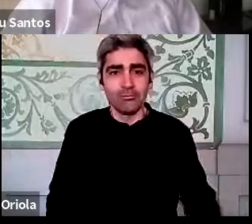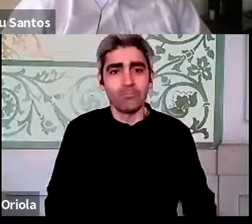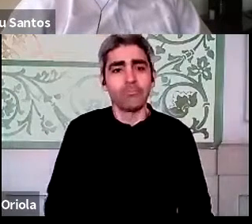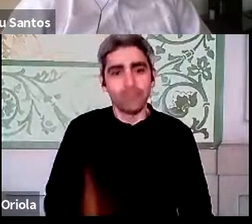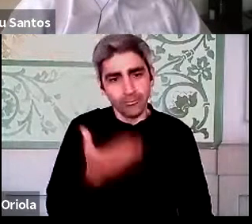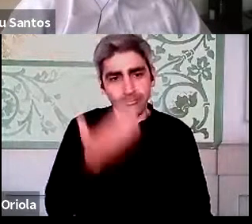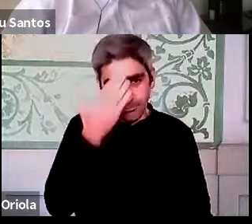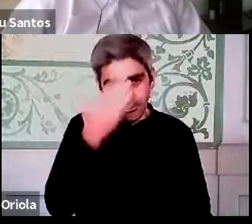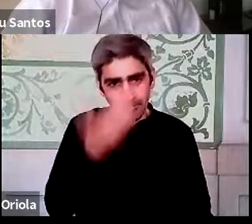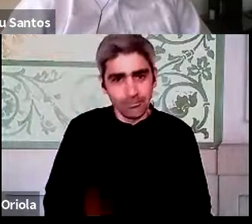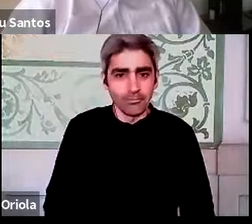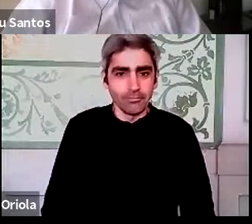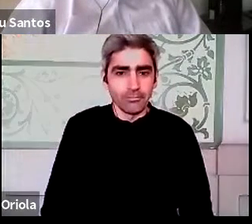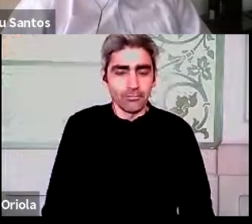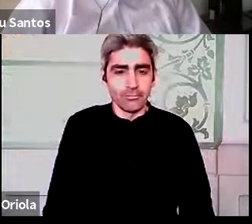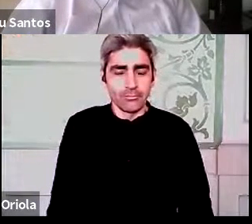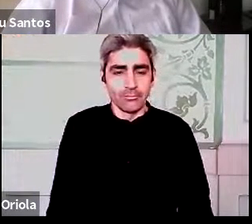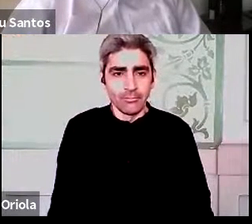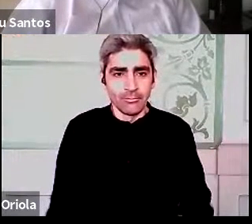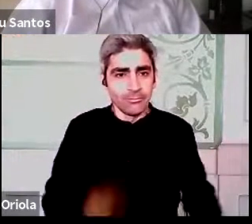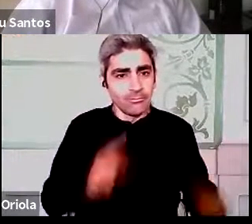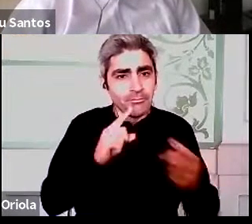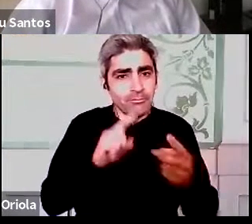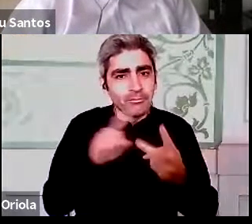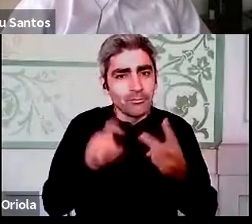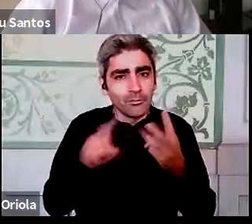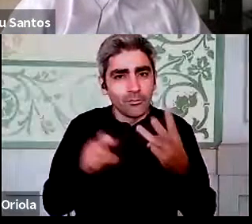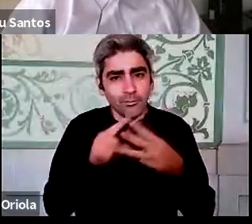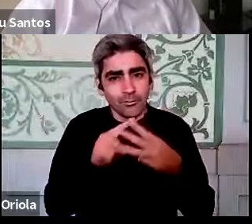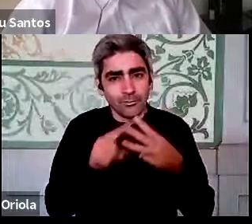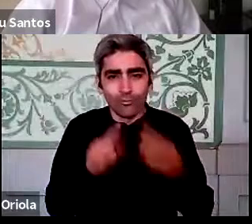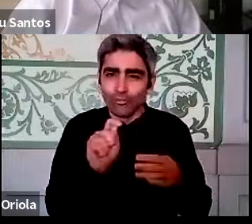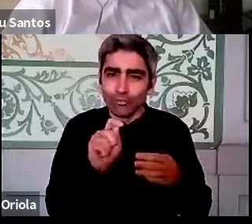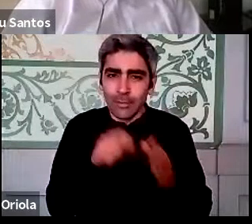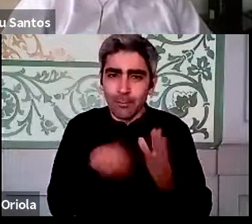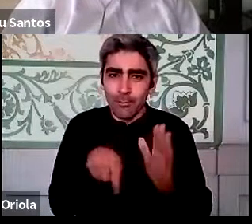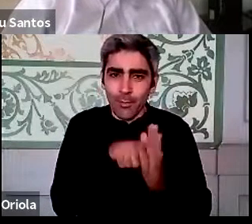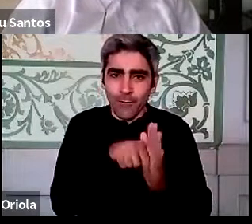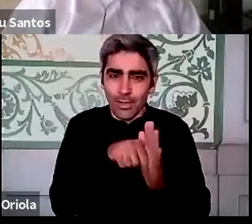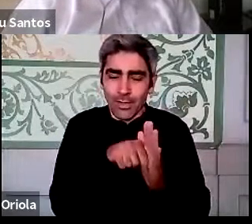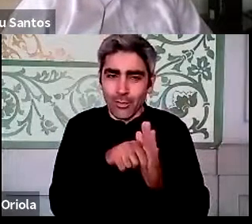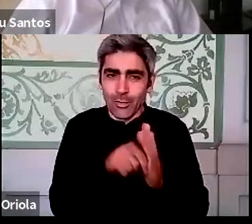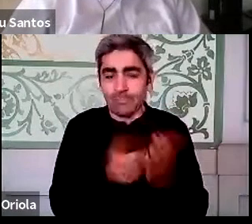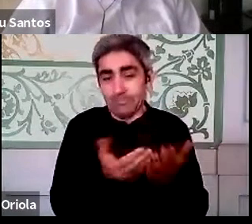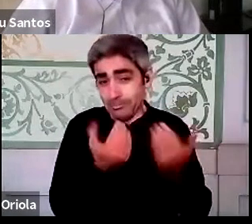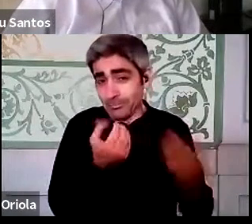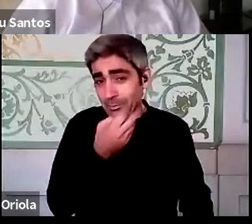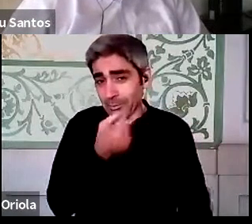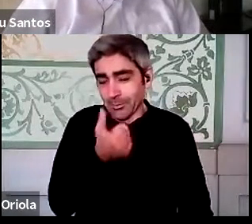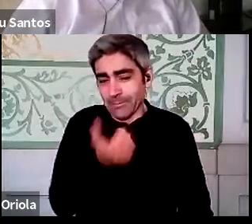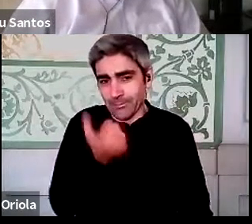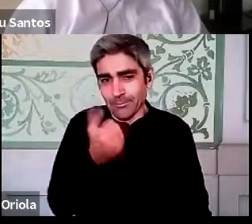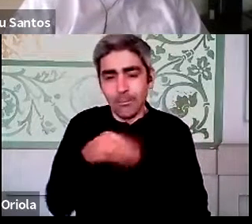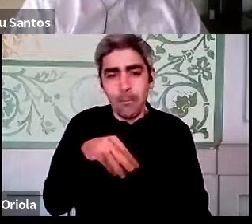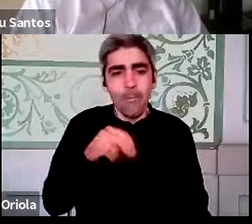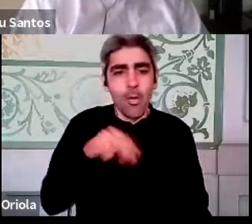favor. Estas questões são sim um pouco provocadoras. Ainda bem. Da Mónica